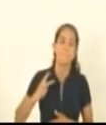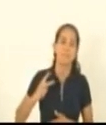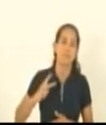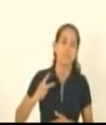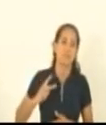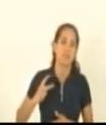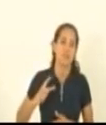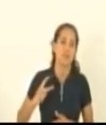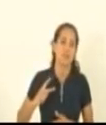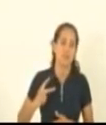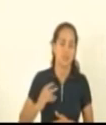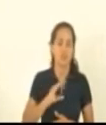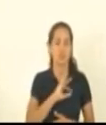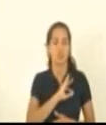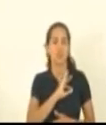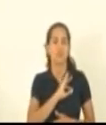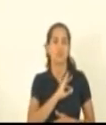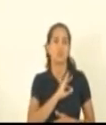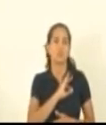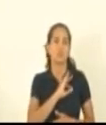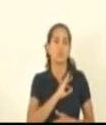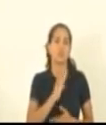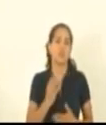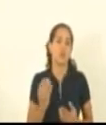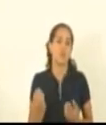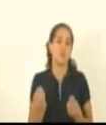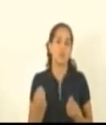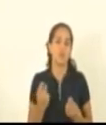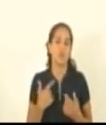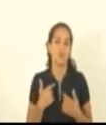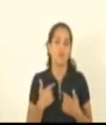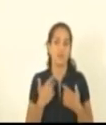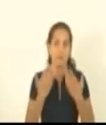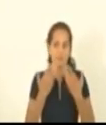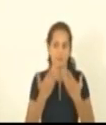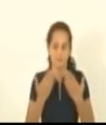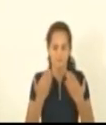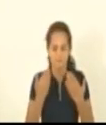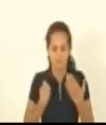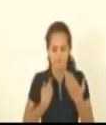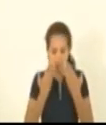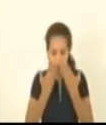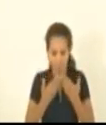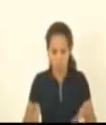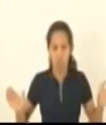policial penal quais são as medidas para verificar